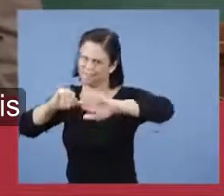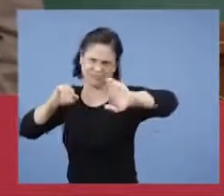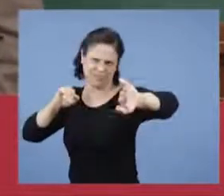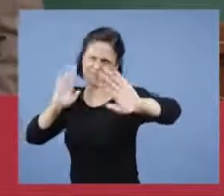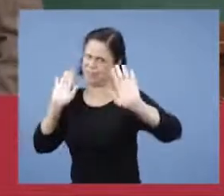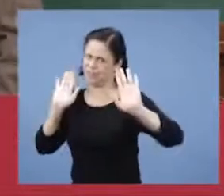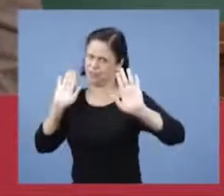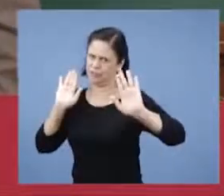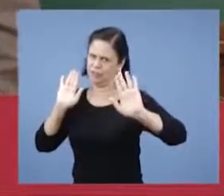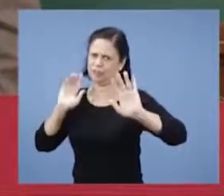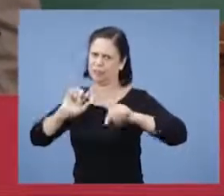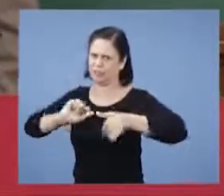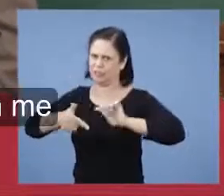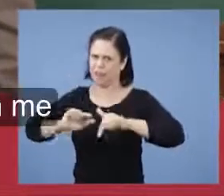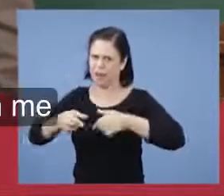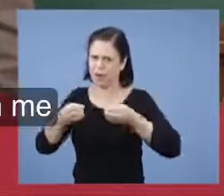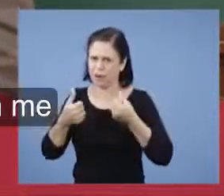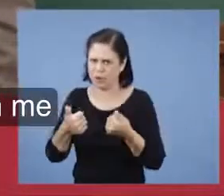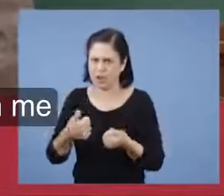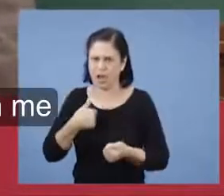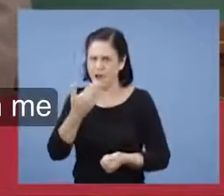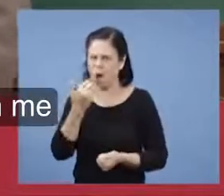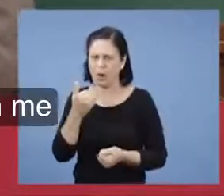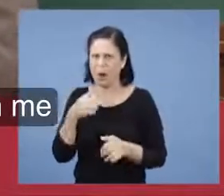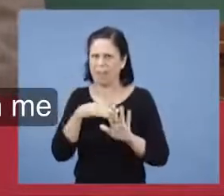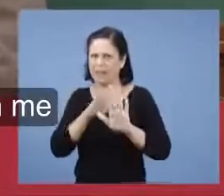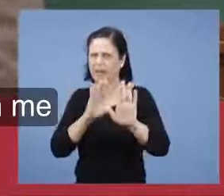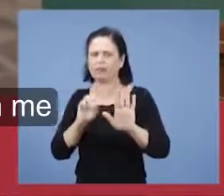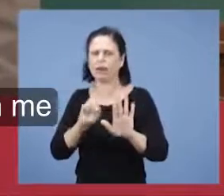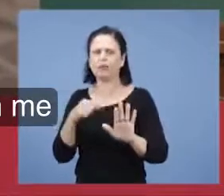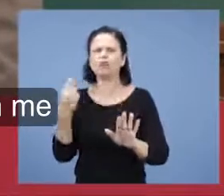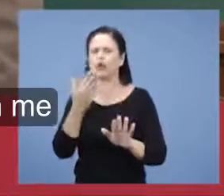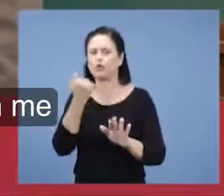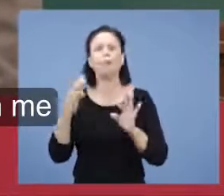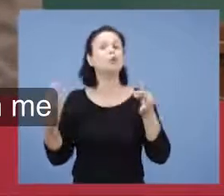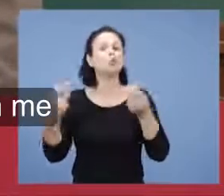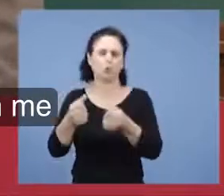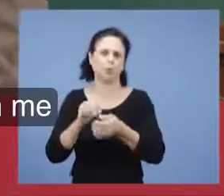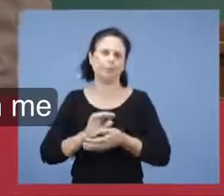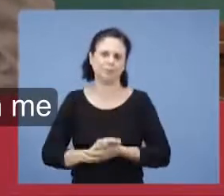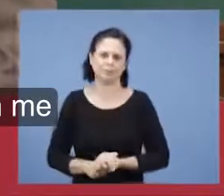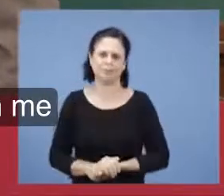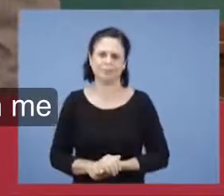Guarda disso, guarda aquilo. Não come isso, não come aquilo. Come tudo. 3,